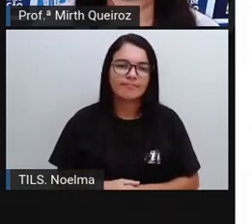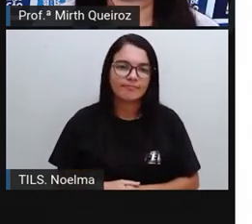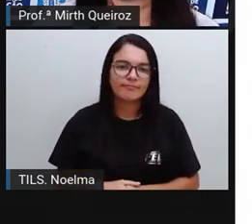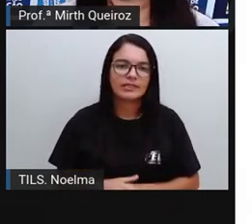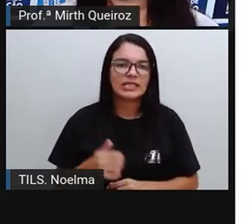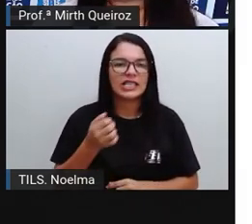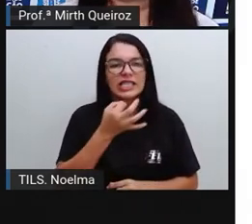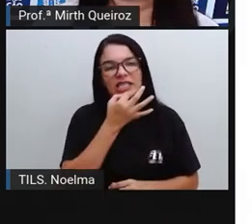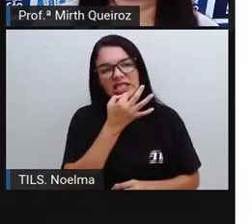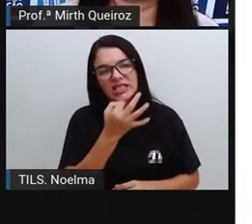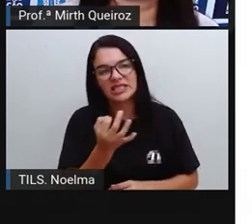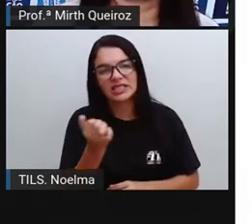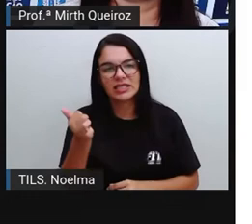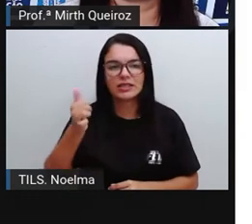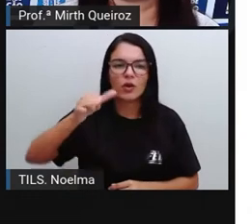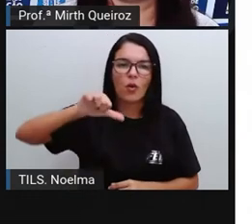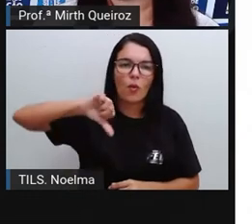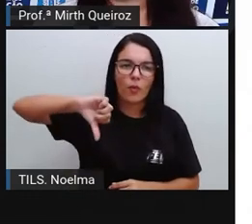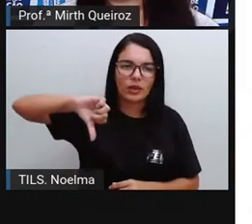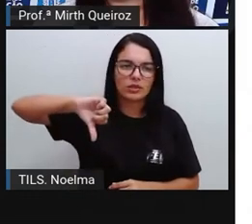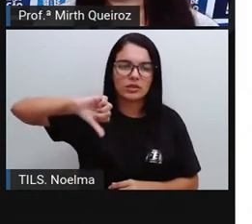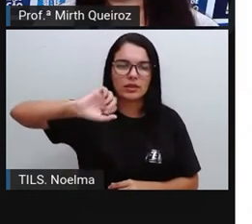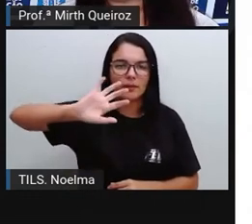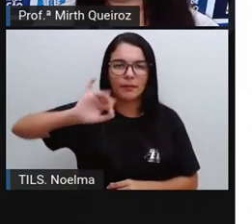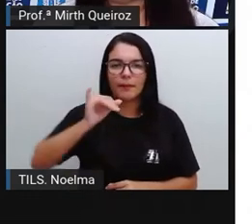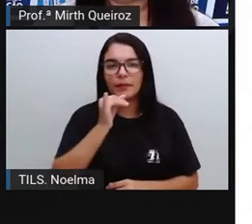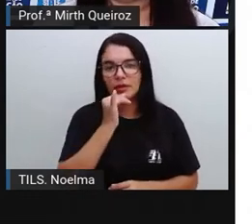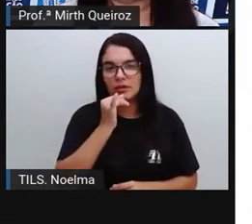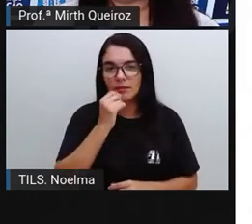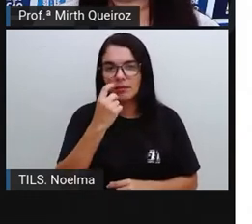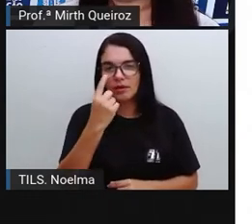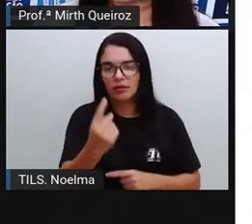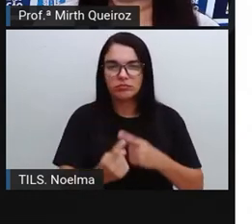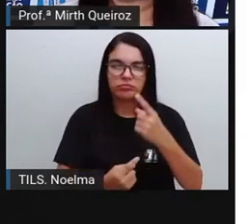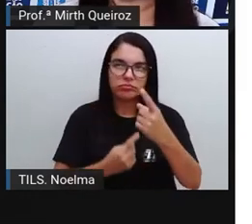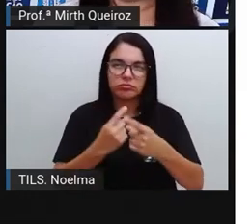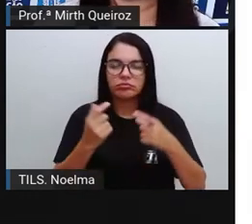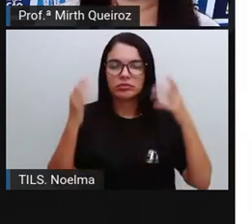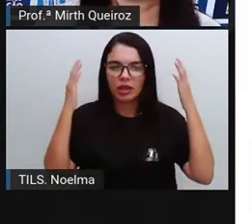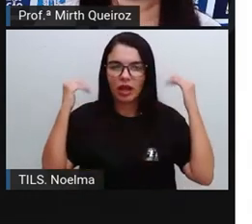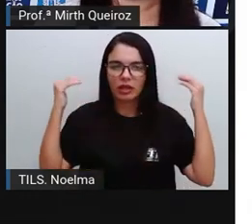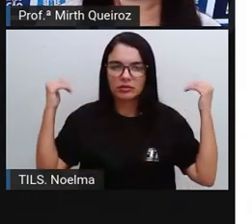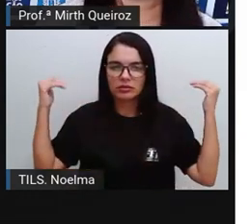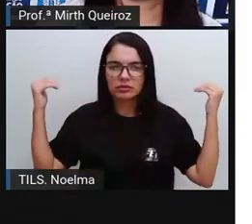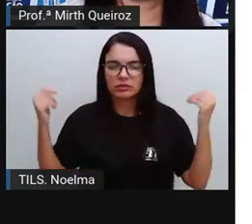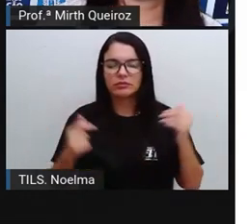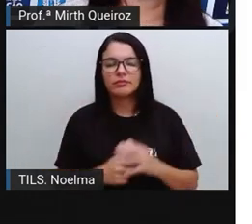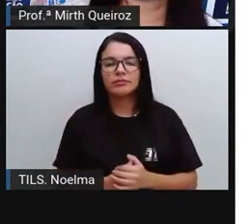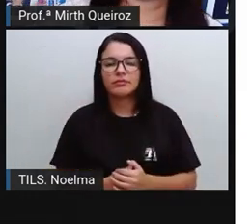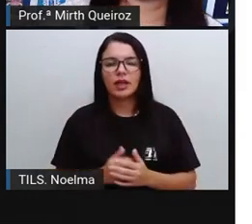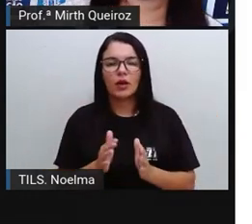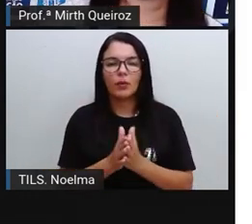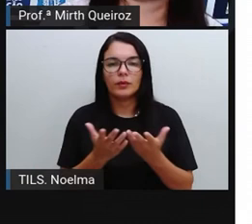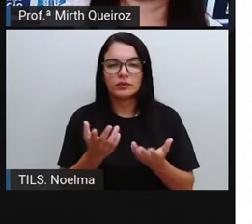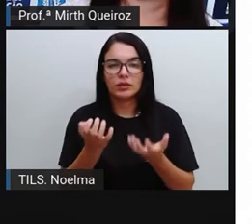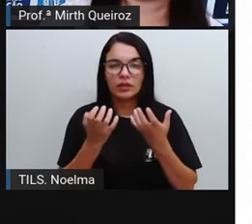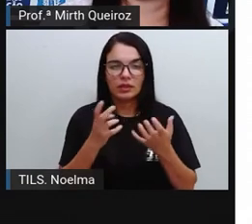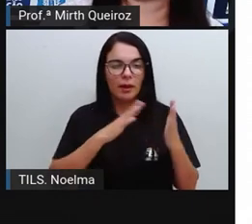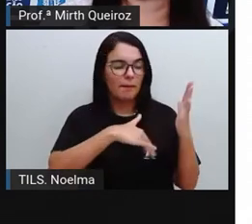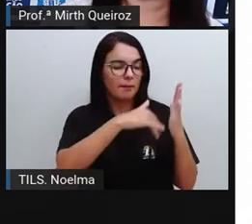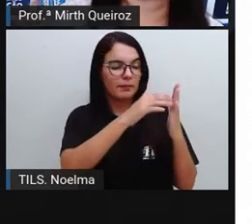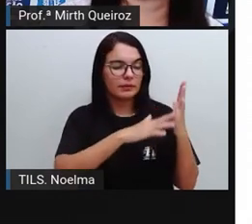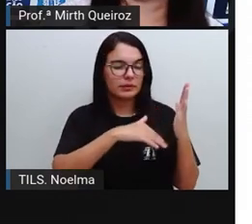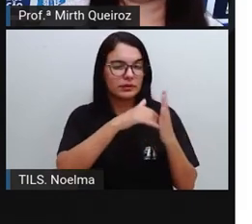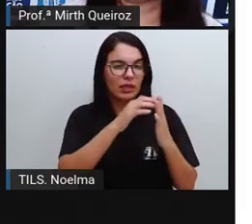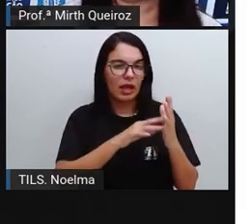relação a isso de alguns artistas, né? Assim como a gente viu com outros artistas quando foi tentar pintar algo diferente, né?